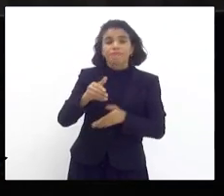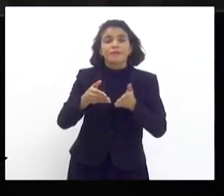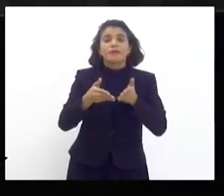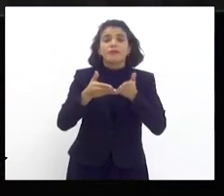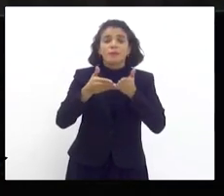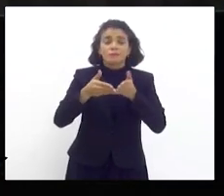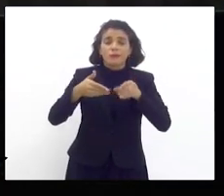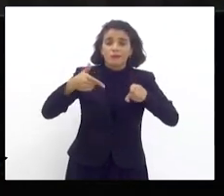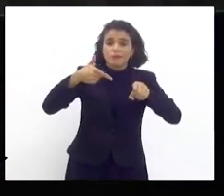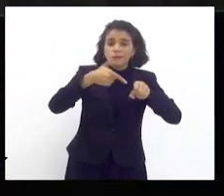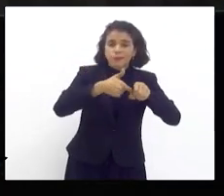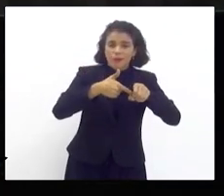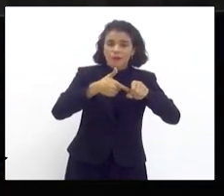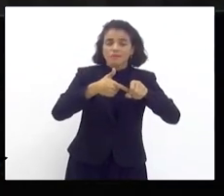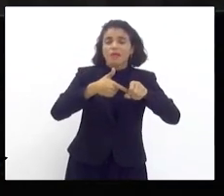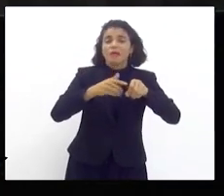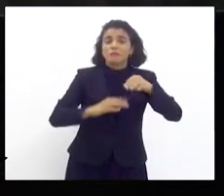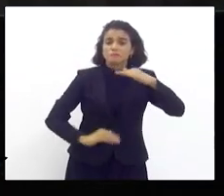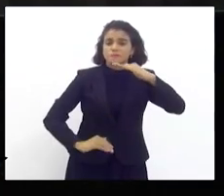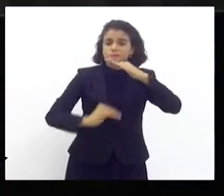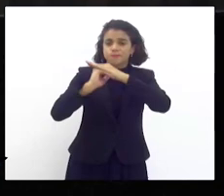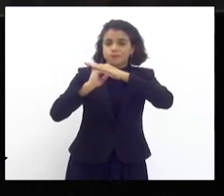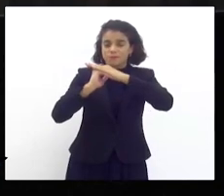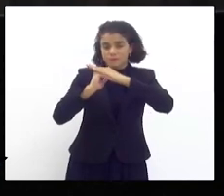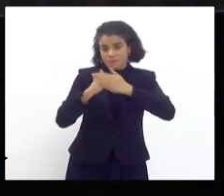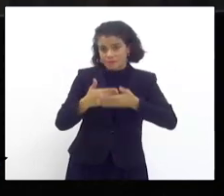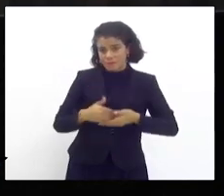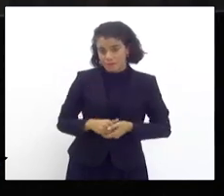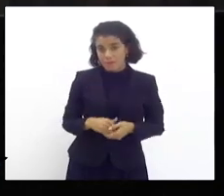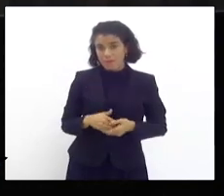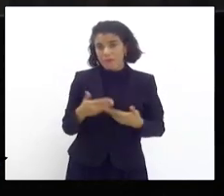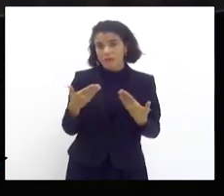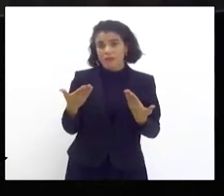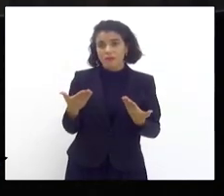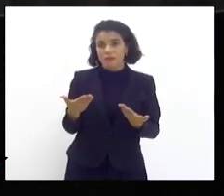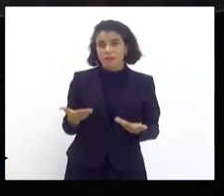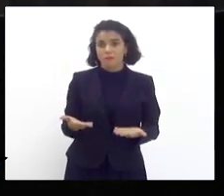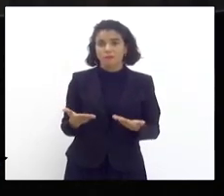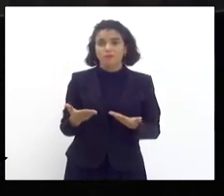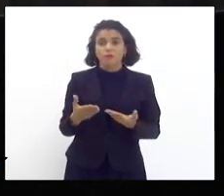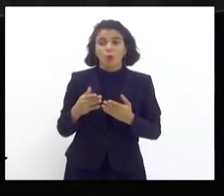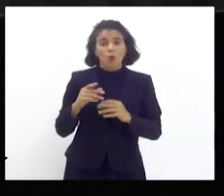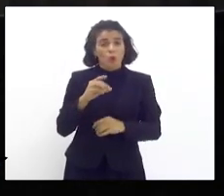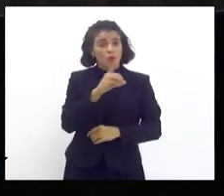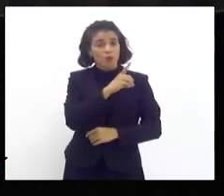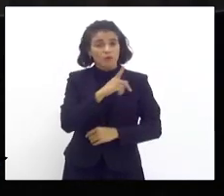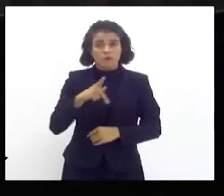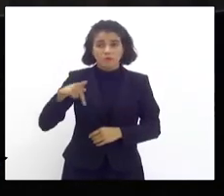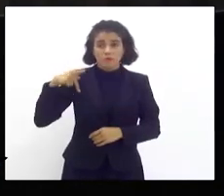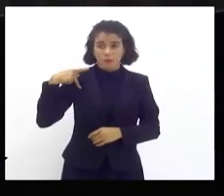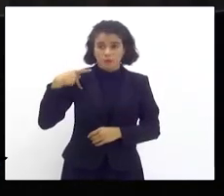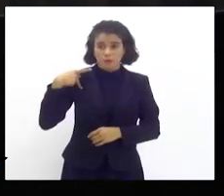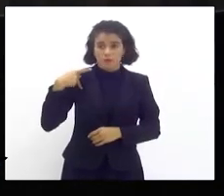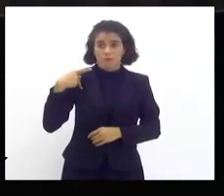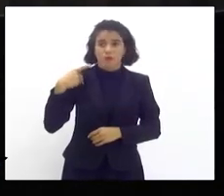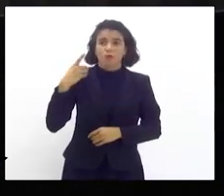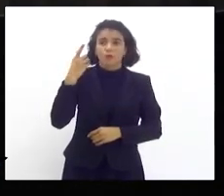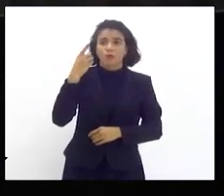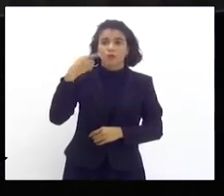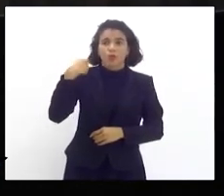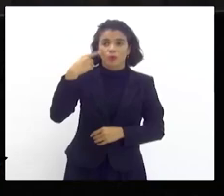Então, deputado Luz Paulo, na colaboração que foi feita ali por parte do defensor público que estava presente, o doutor Eduardo Scholl,